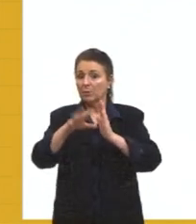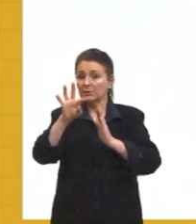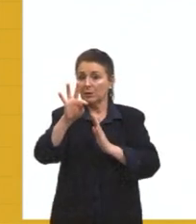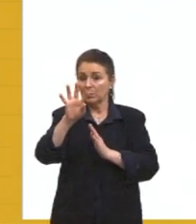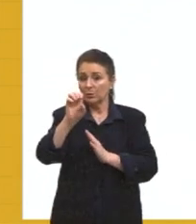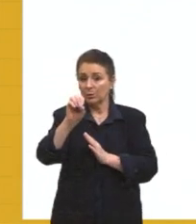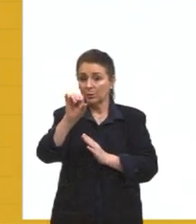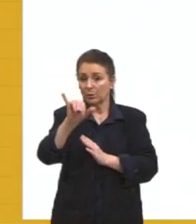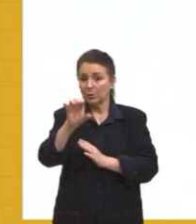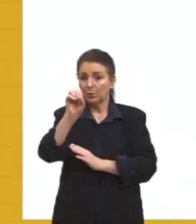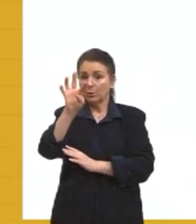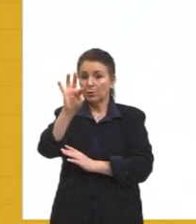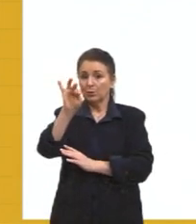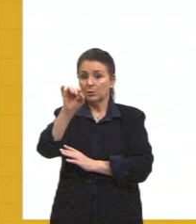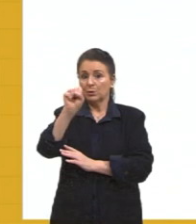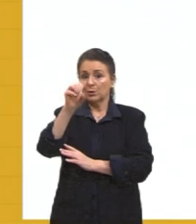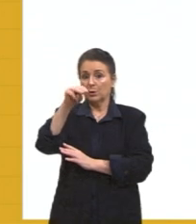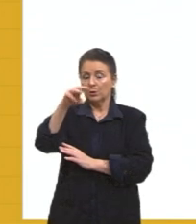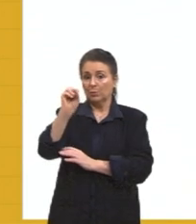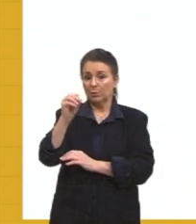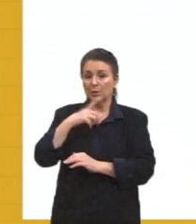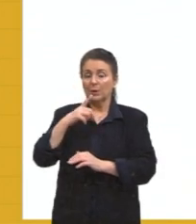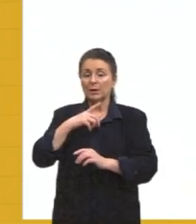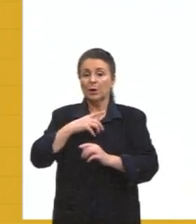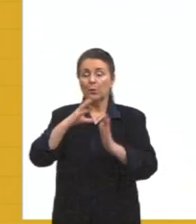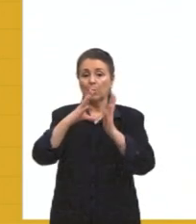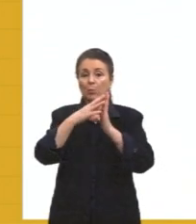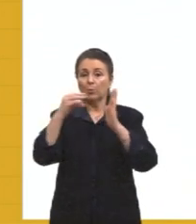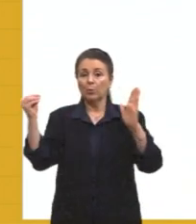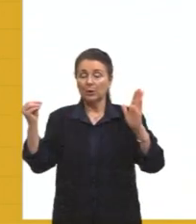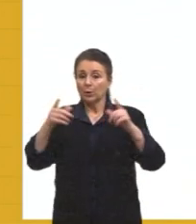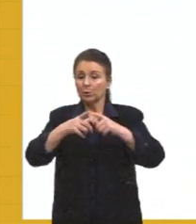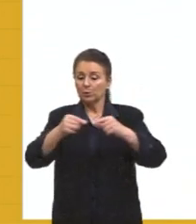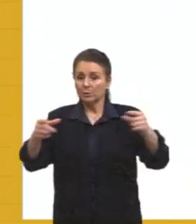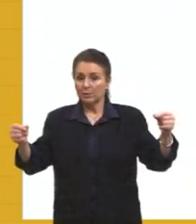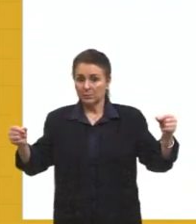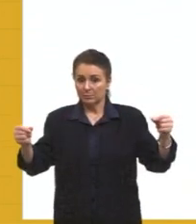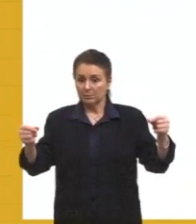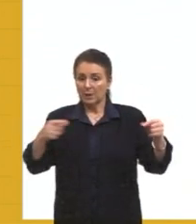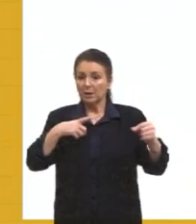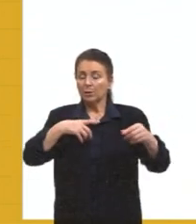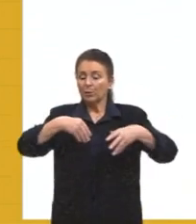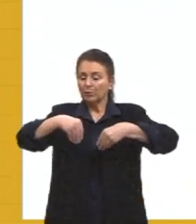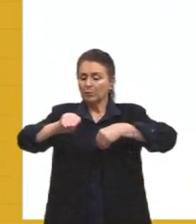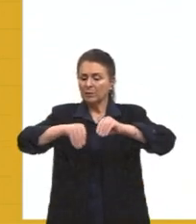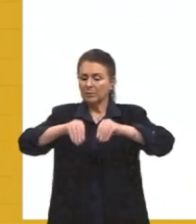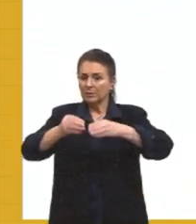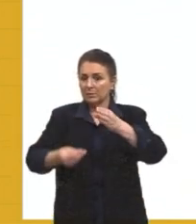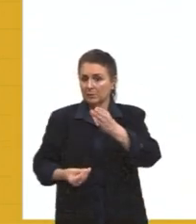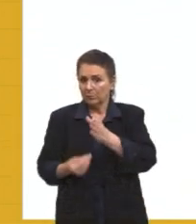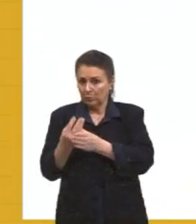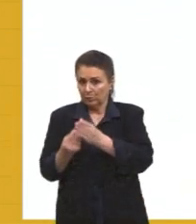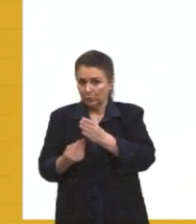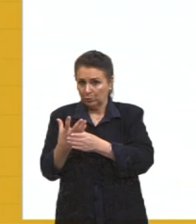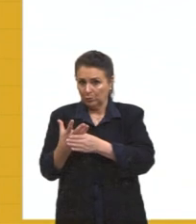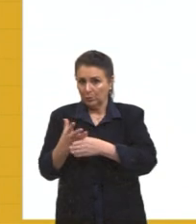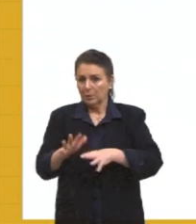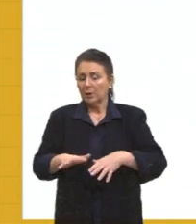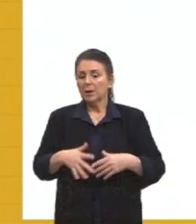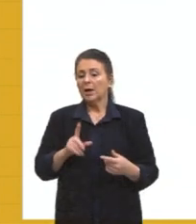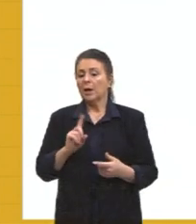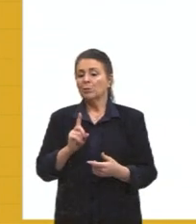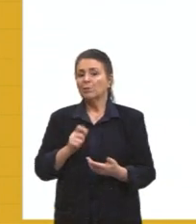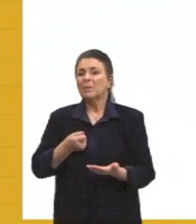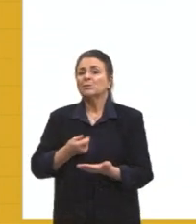o modelo nipônico, né, de produção, ele tem uma flexibilização desse produto, tá. Ele, em vez de eu chegar e comprar o